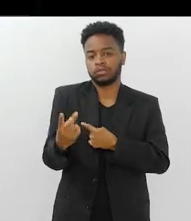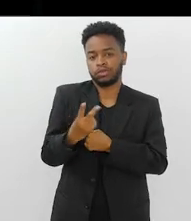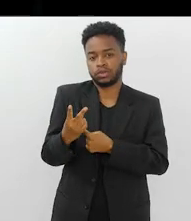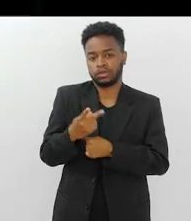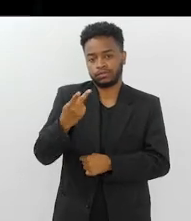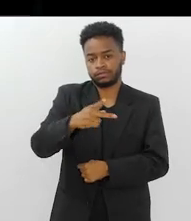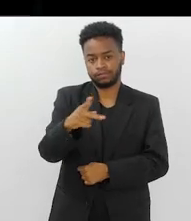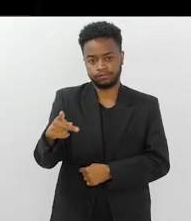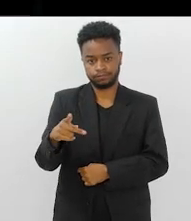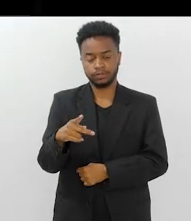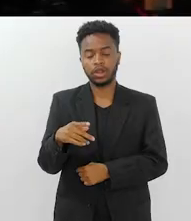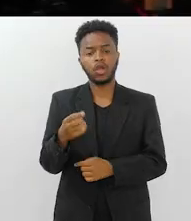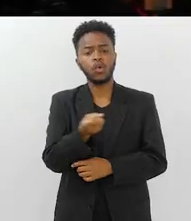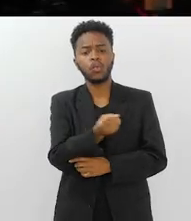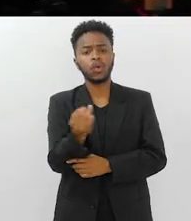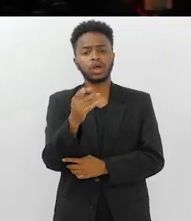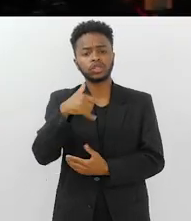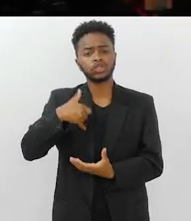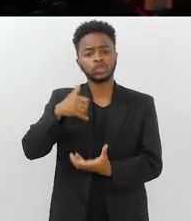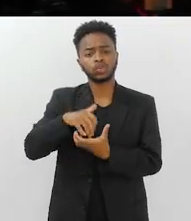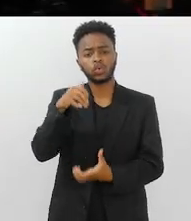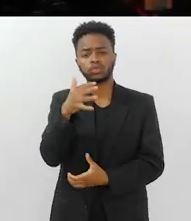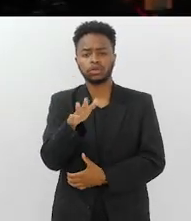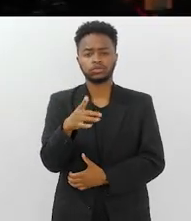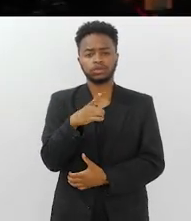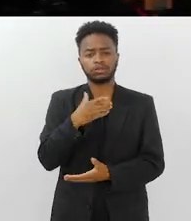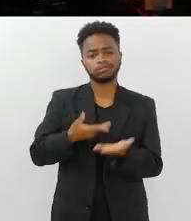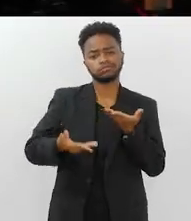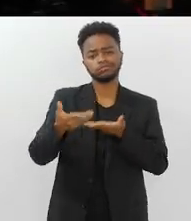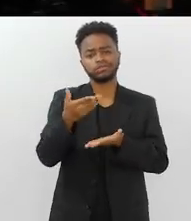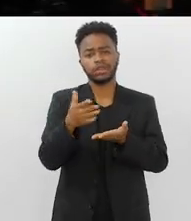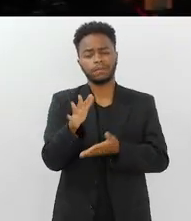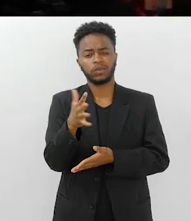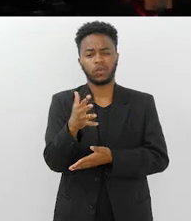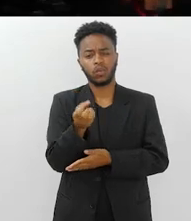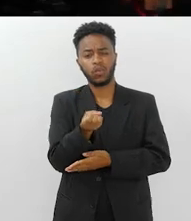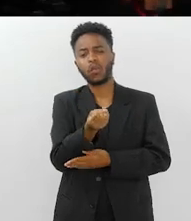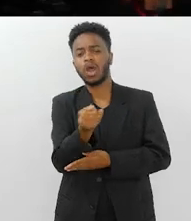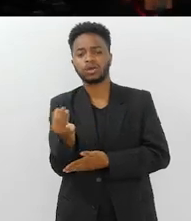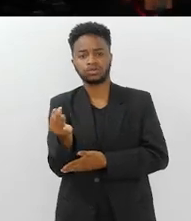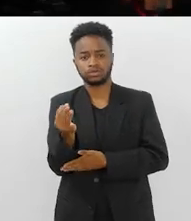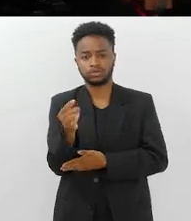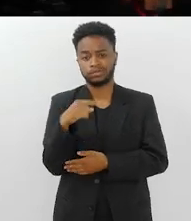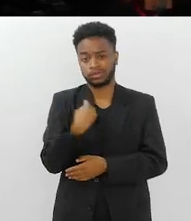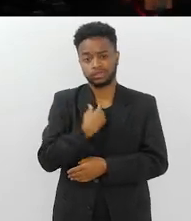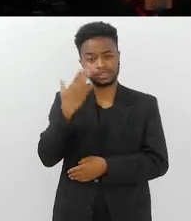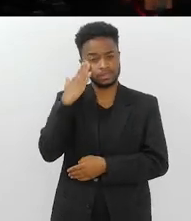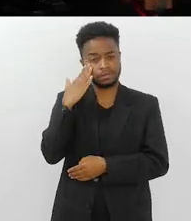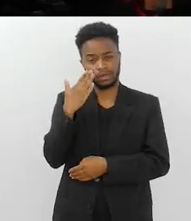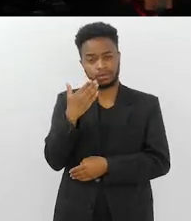Qual a quantidade de idosos que o senhor lida, mais ou menos, aproximadamente? Um número, para nós termos uma ideia.